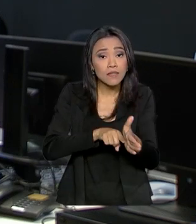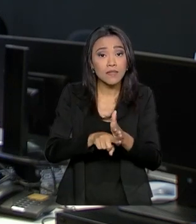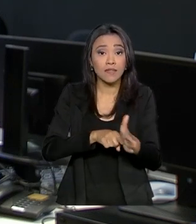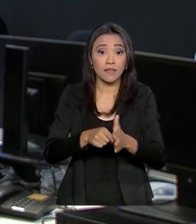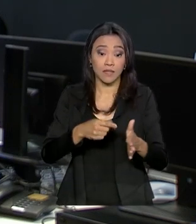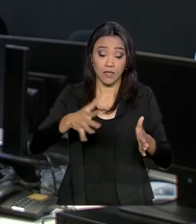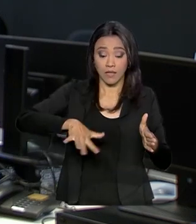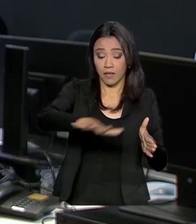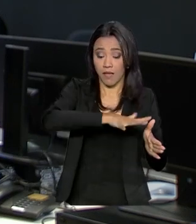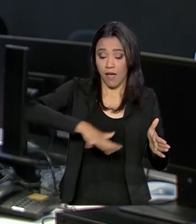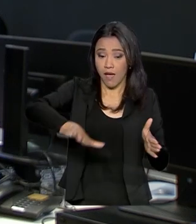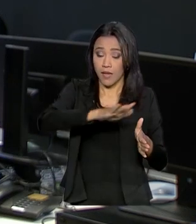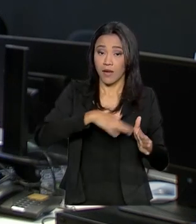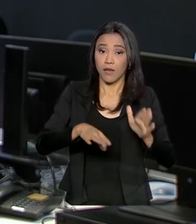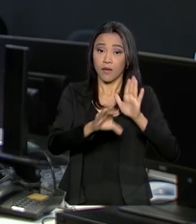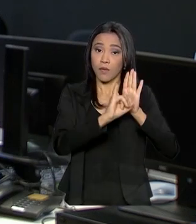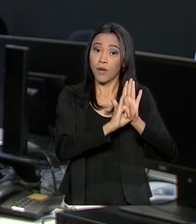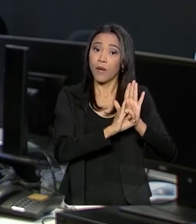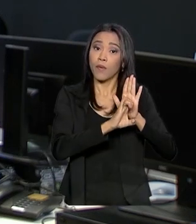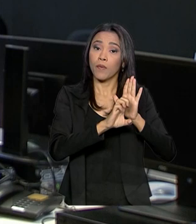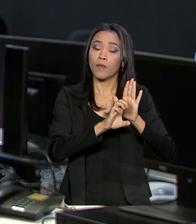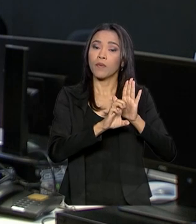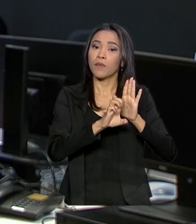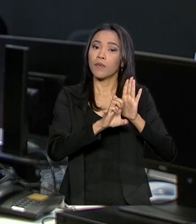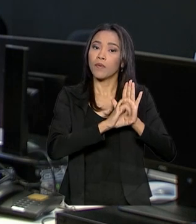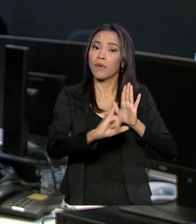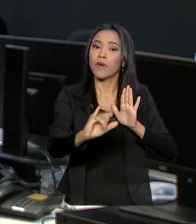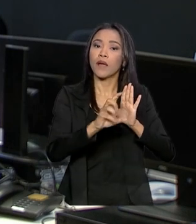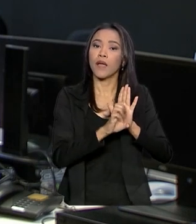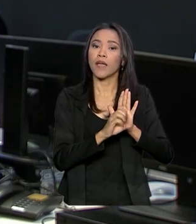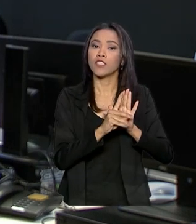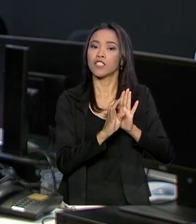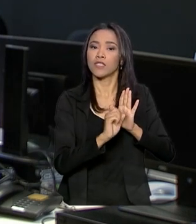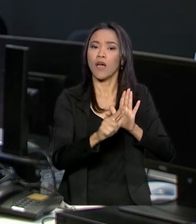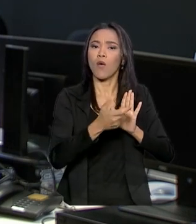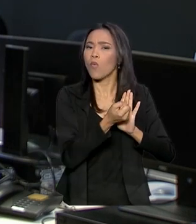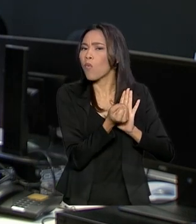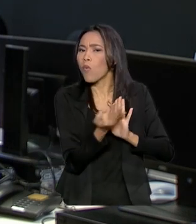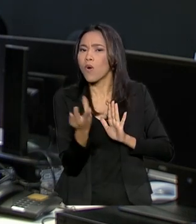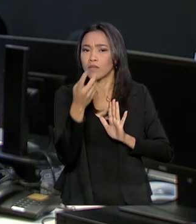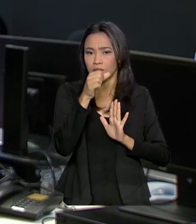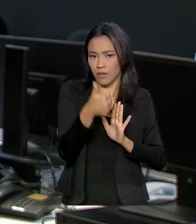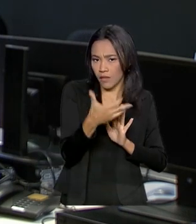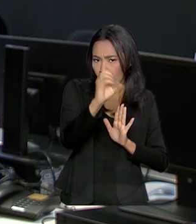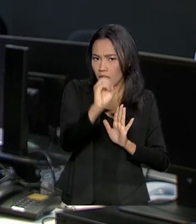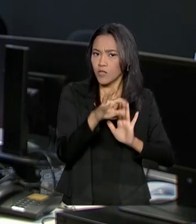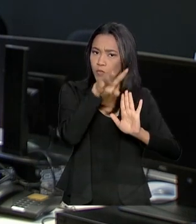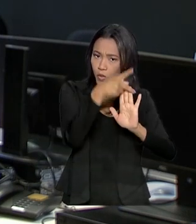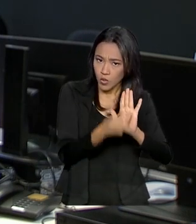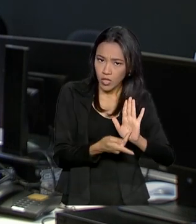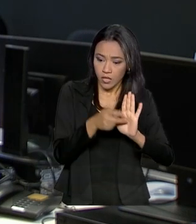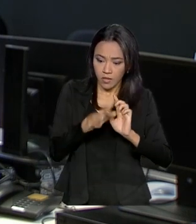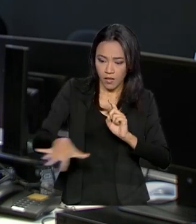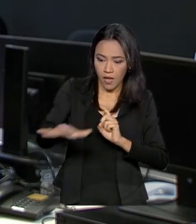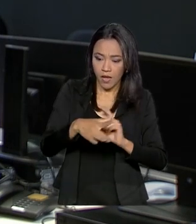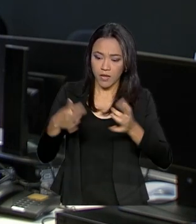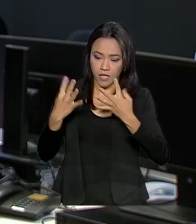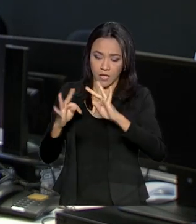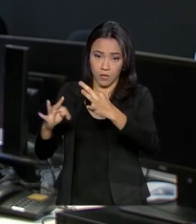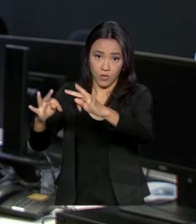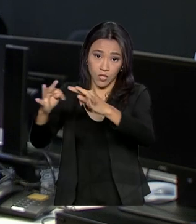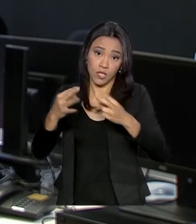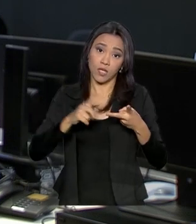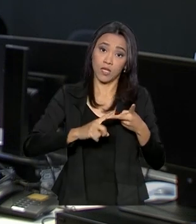inovação. O edital prevê o financiamento de até dez projetos nas áreas de tecnologias digitais, captura e